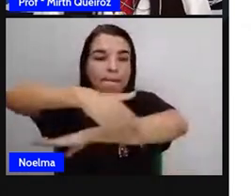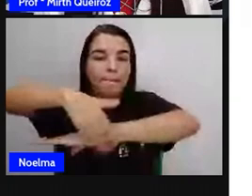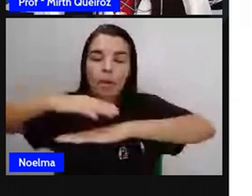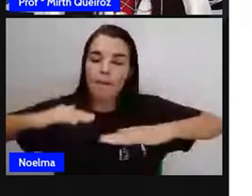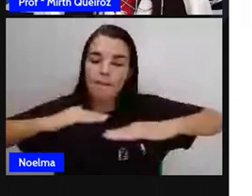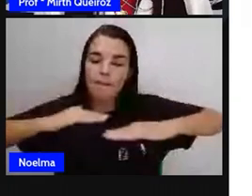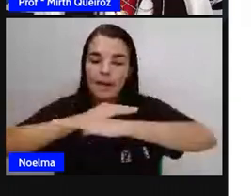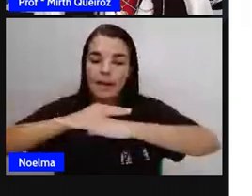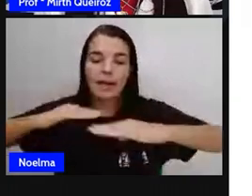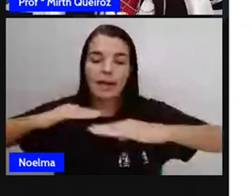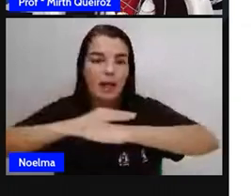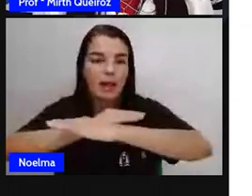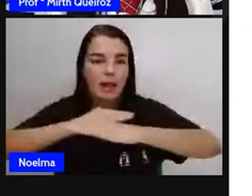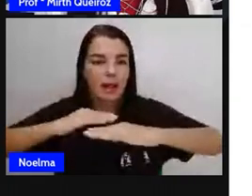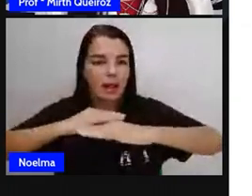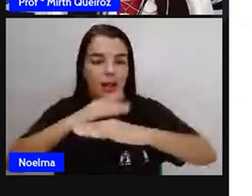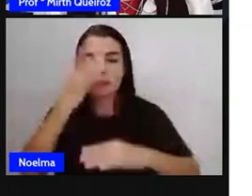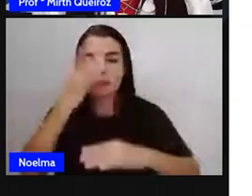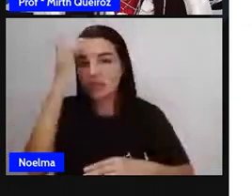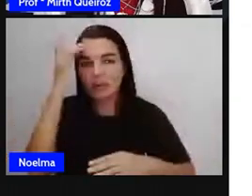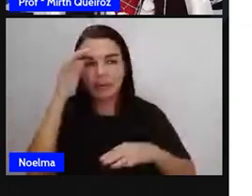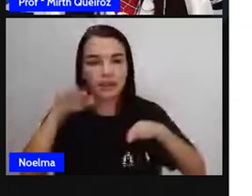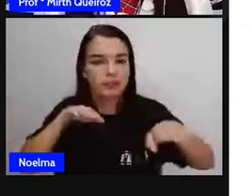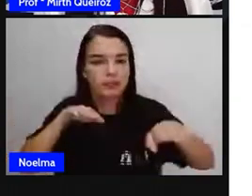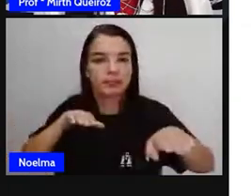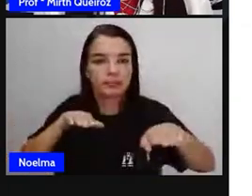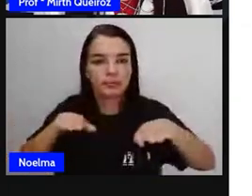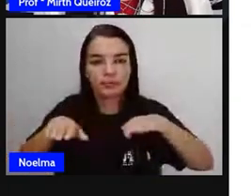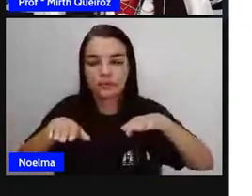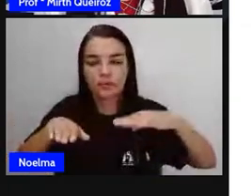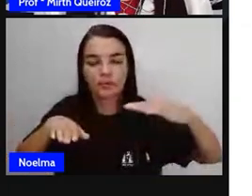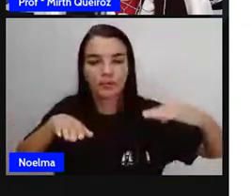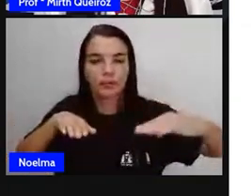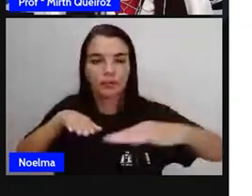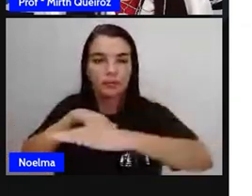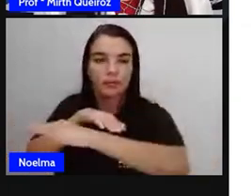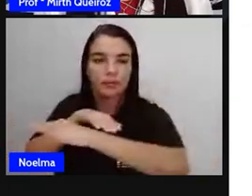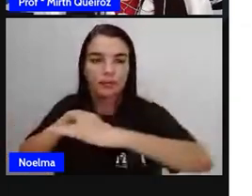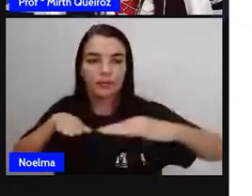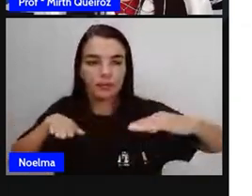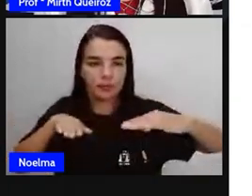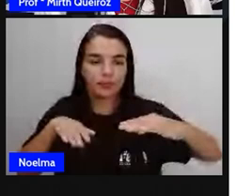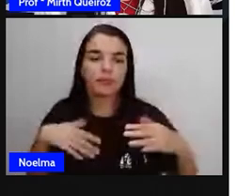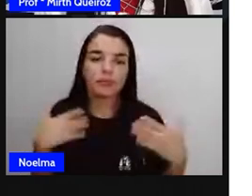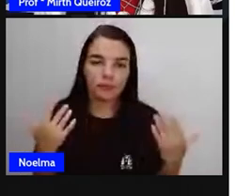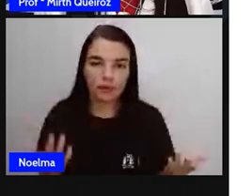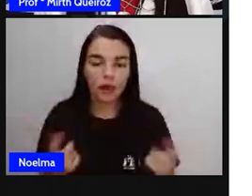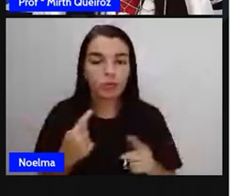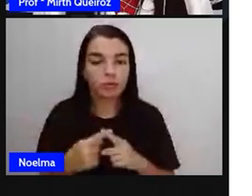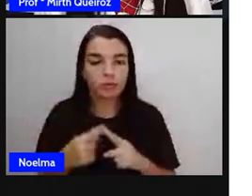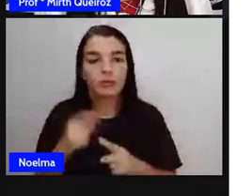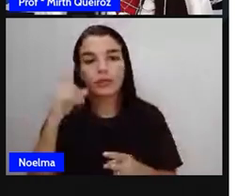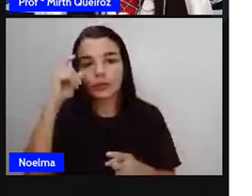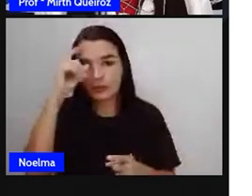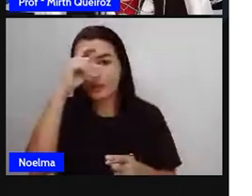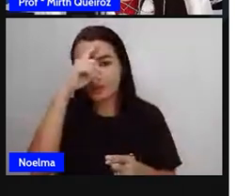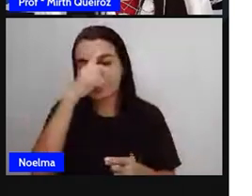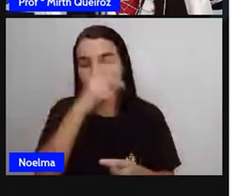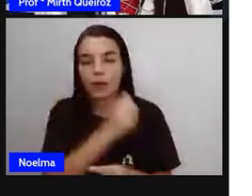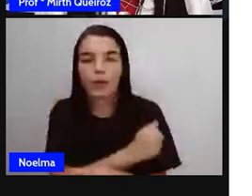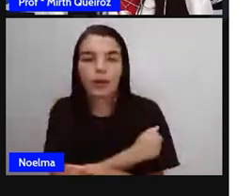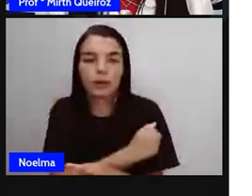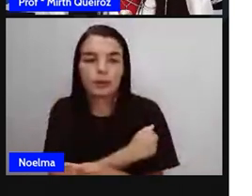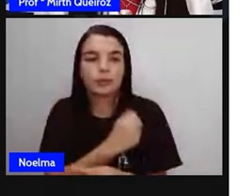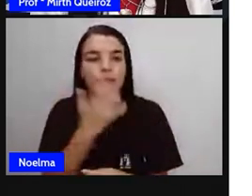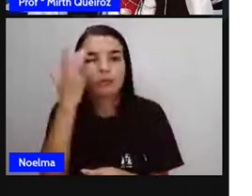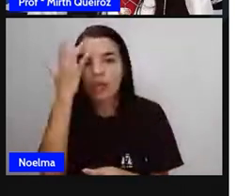perpendicular. Então, aí dificultou a explicação dele sobre que percurso que ele deveria traçar